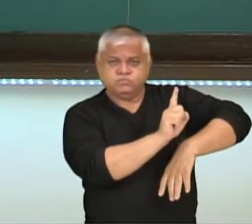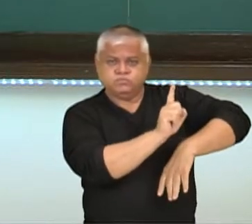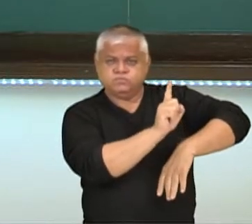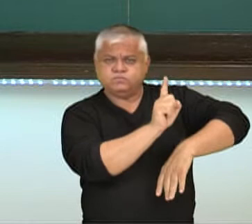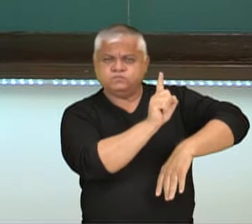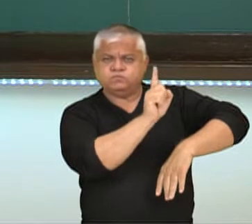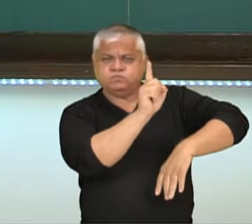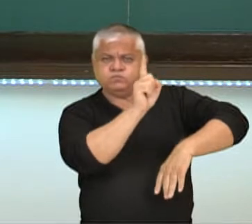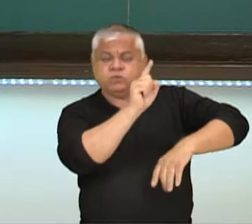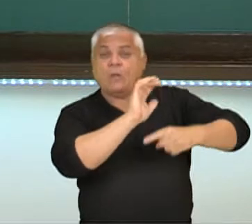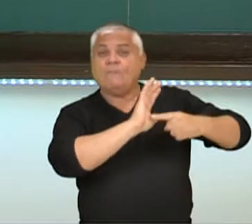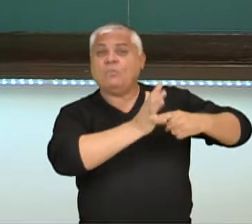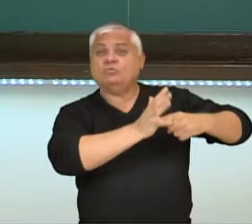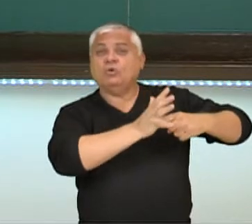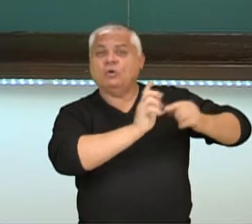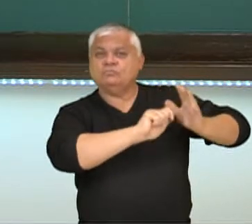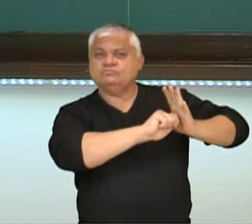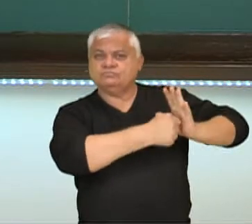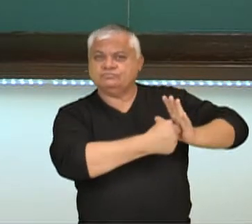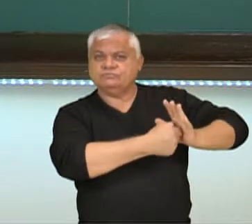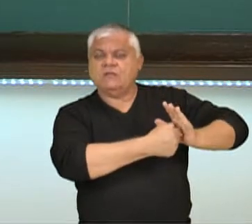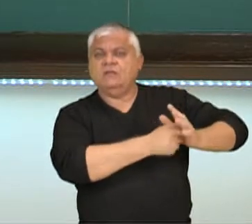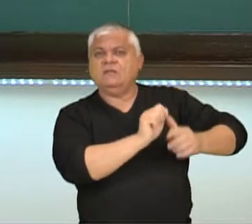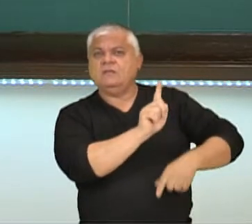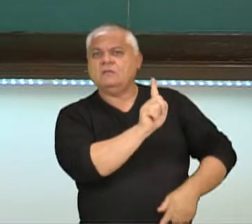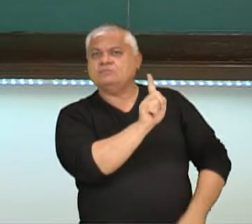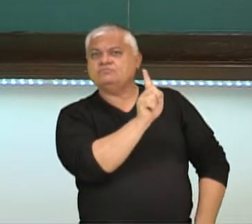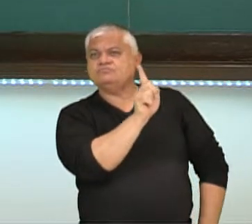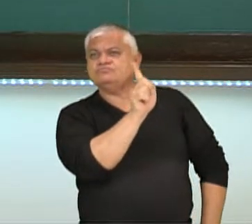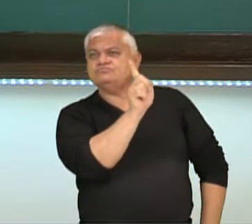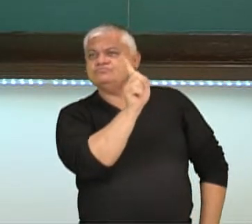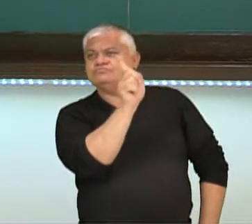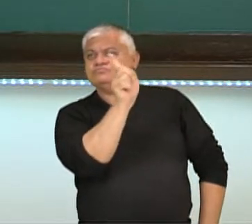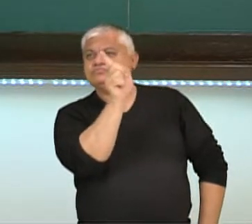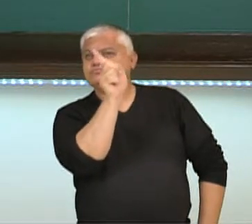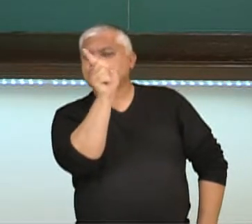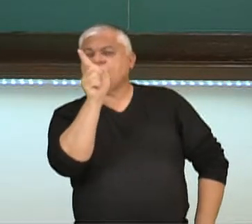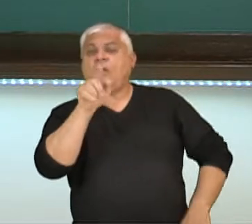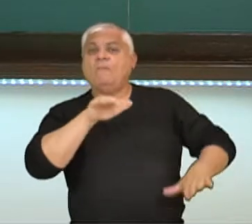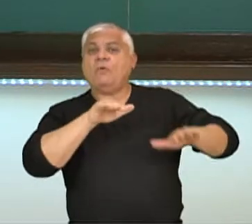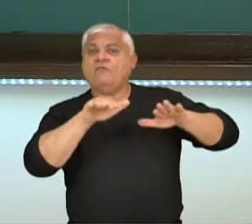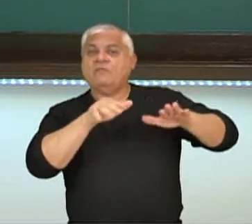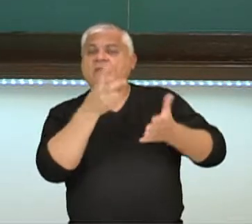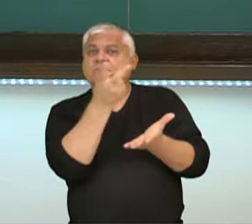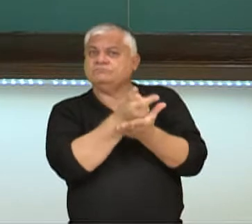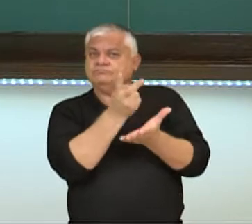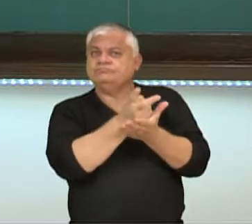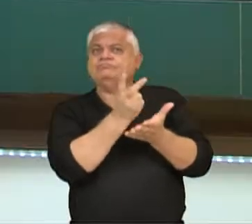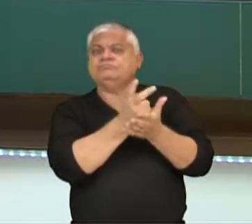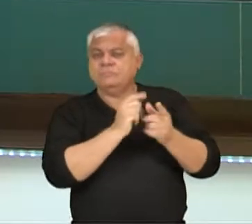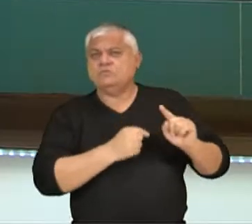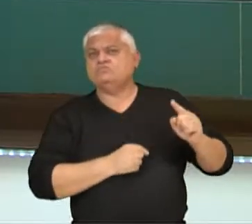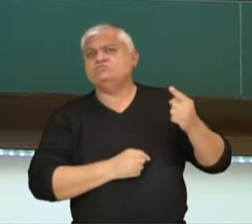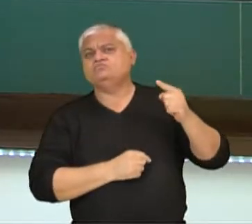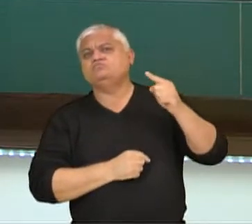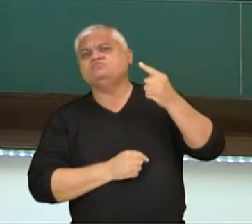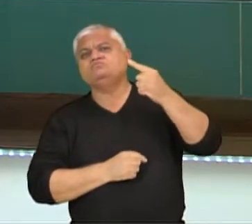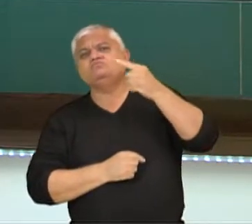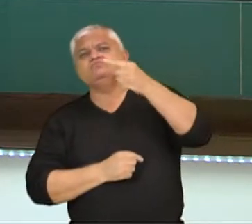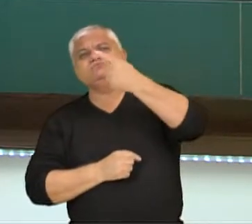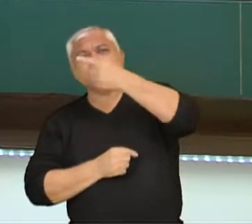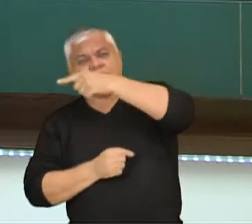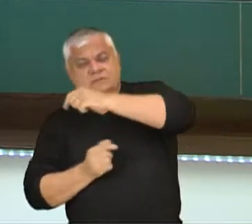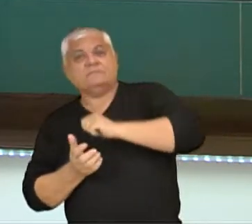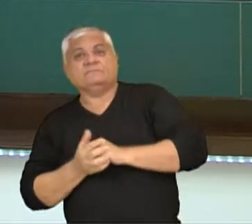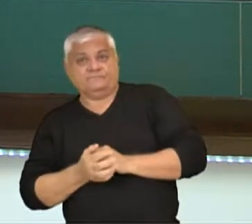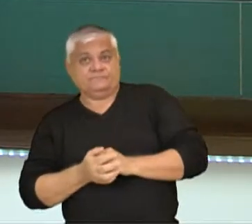Porque ao desligar os motores, a nave que estava em movimento, ela vai manter esse movimento. Então, o